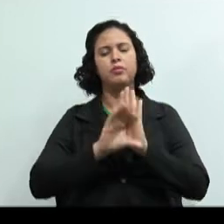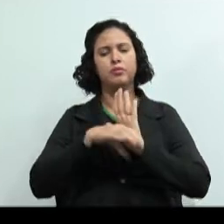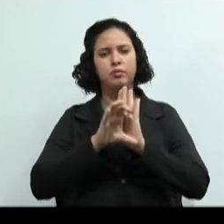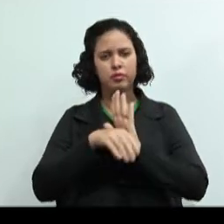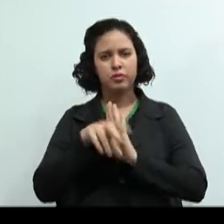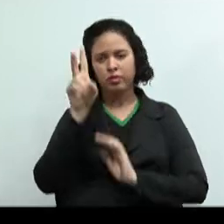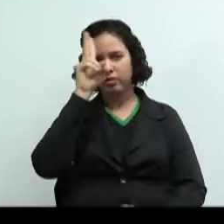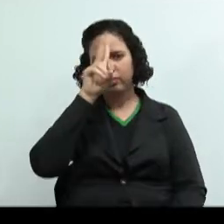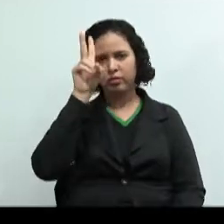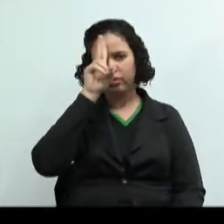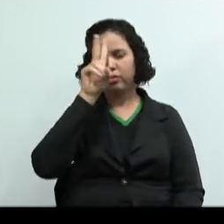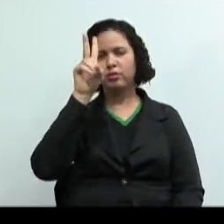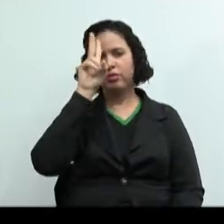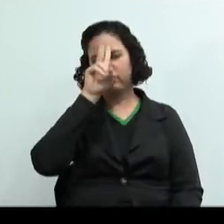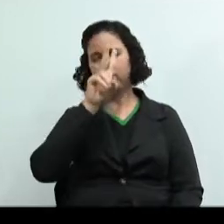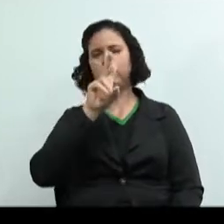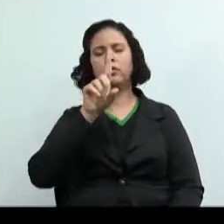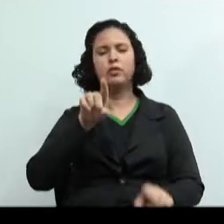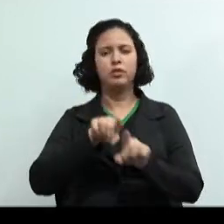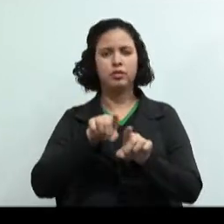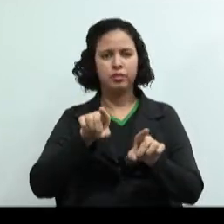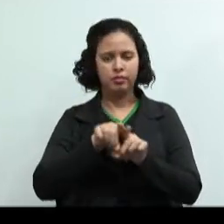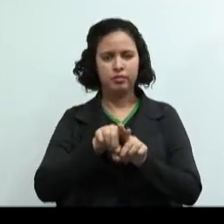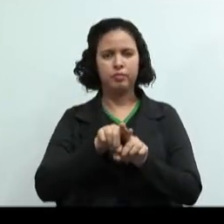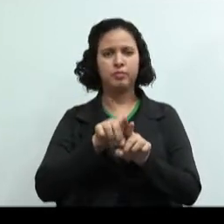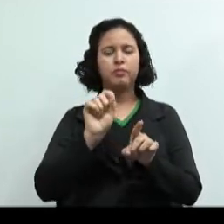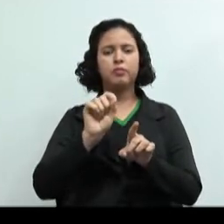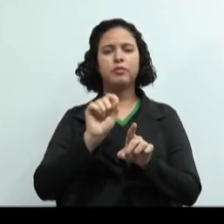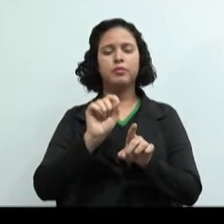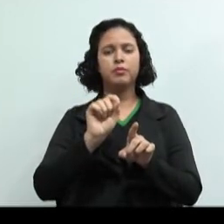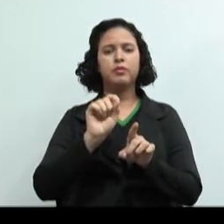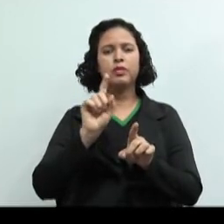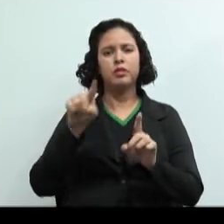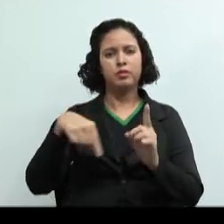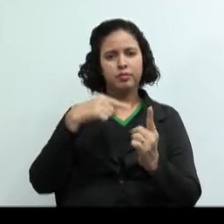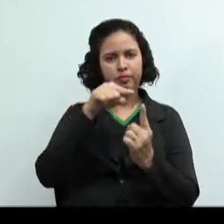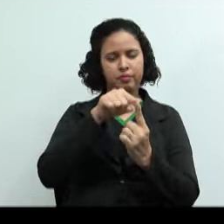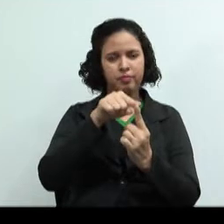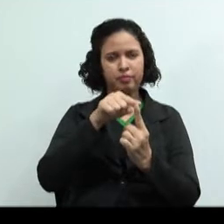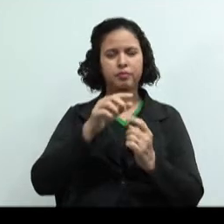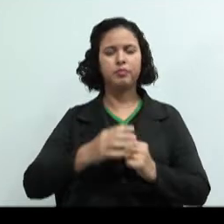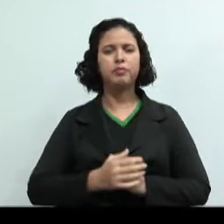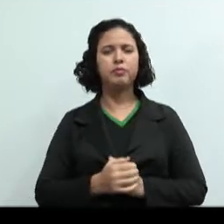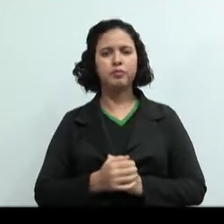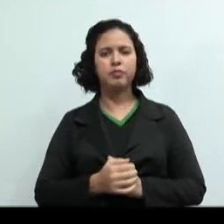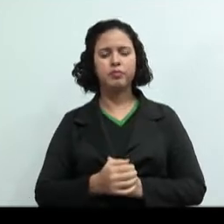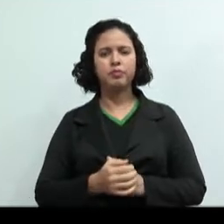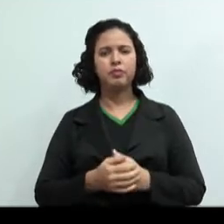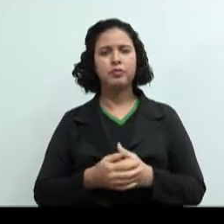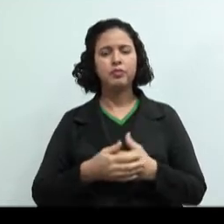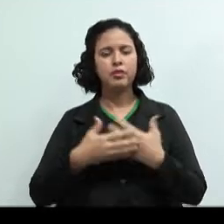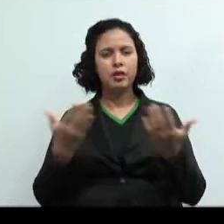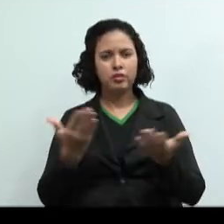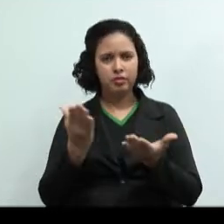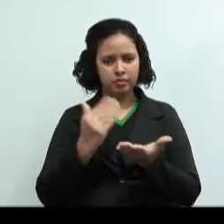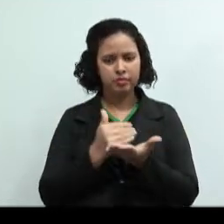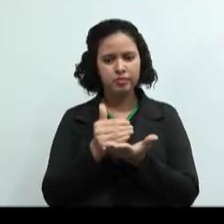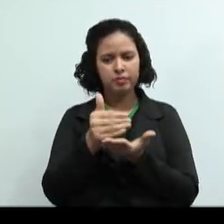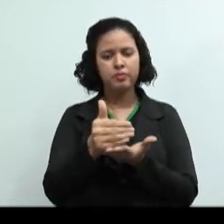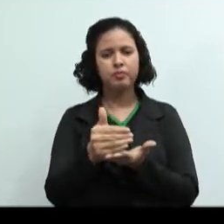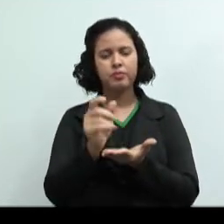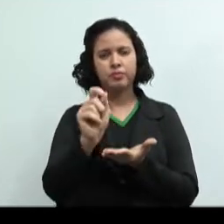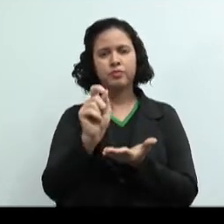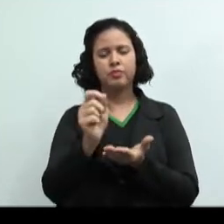e princípios. E classificação e nomenclatura de custos. Bom, então nós vamos iniciar